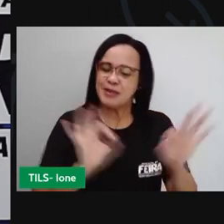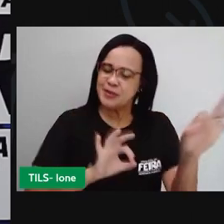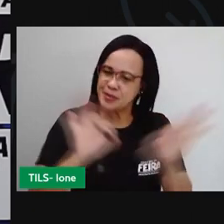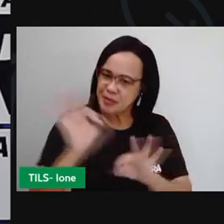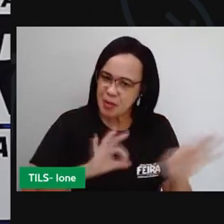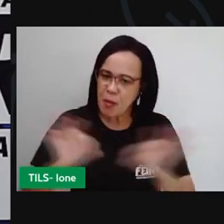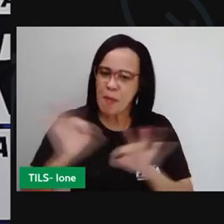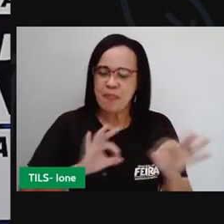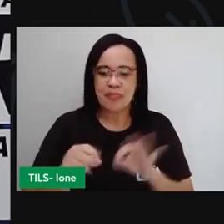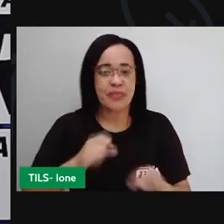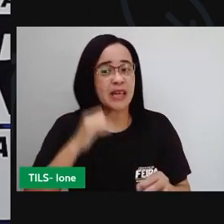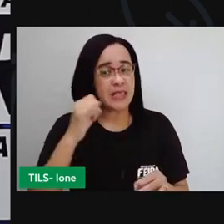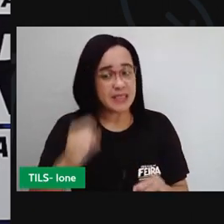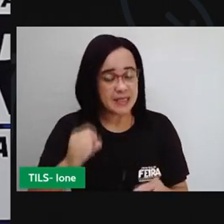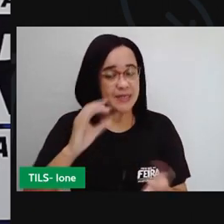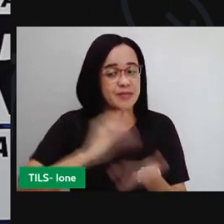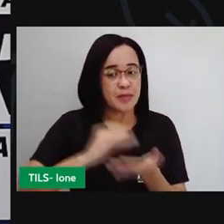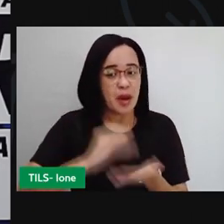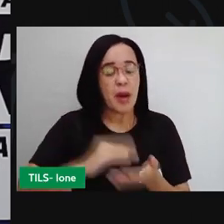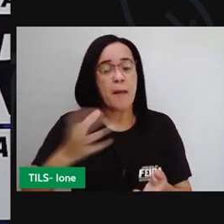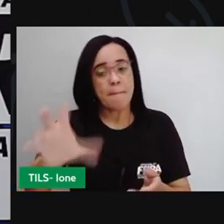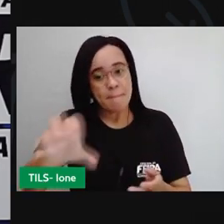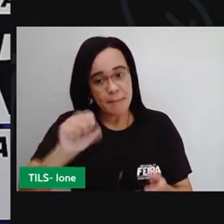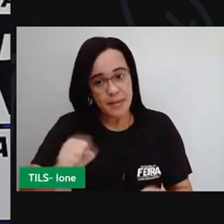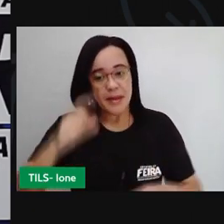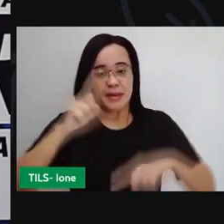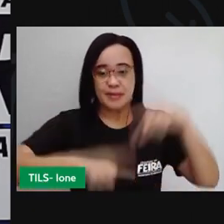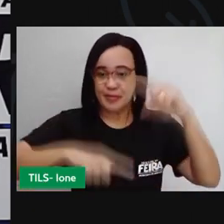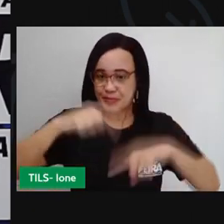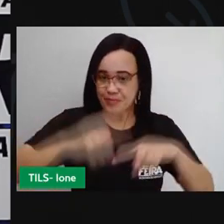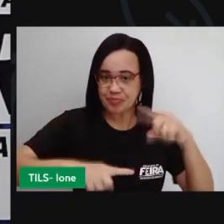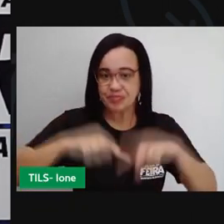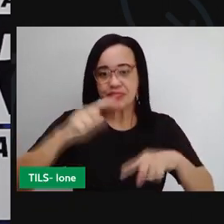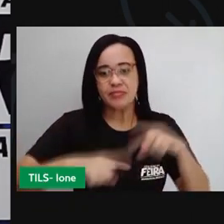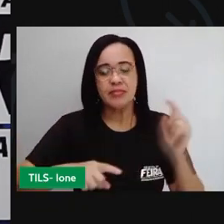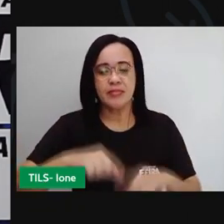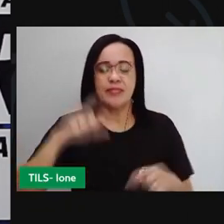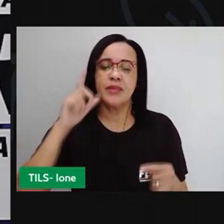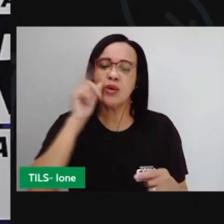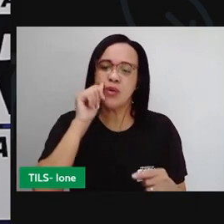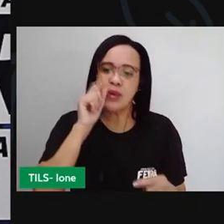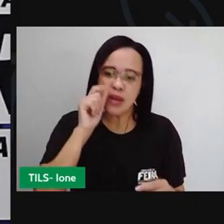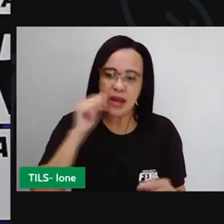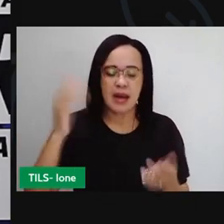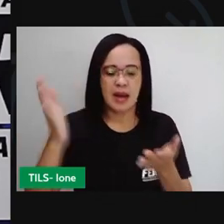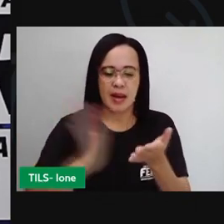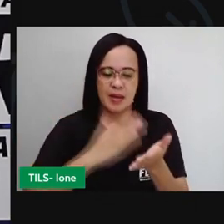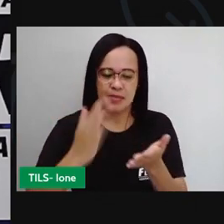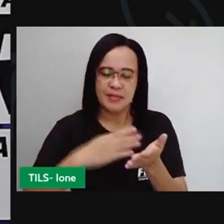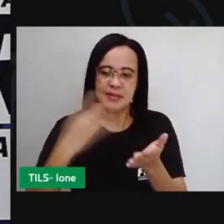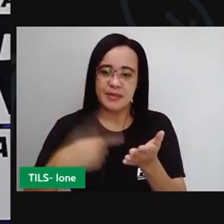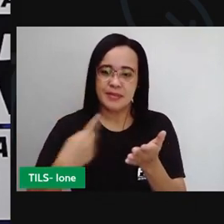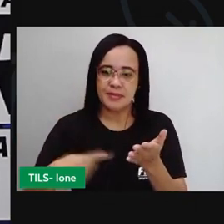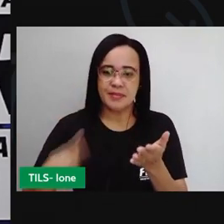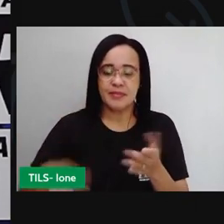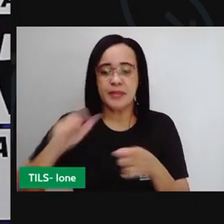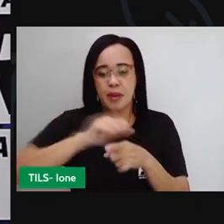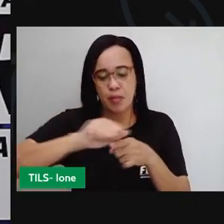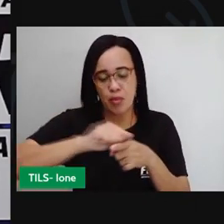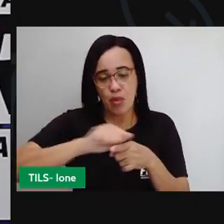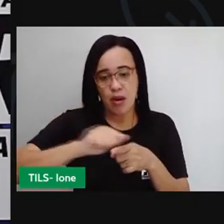tiver, peguem o material, o lápis, a borracha, o caderno, para se precisar anotar alguma coisa,